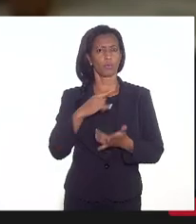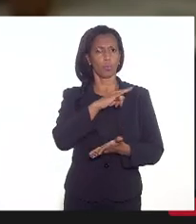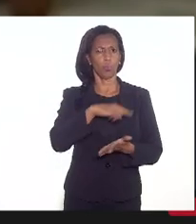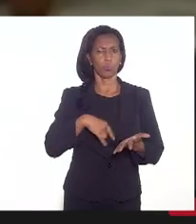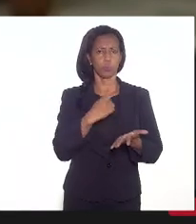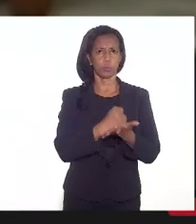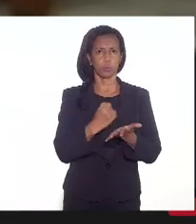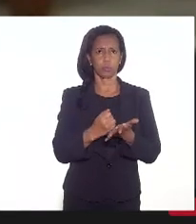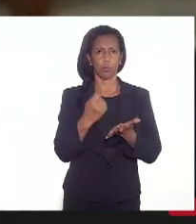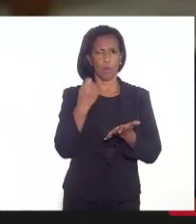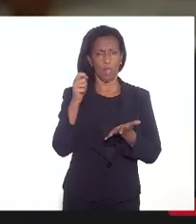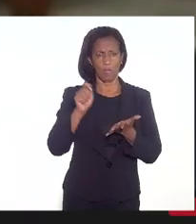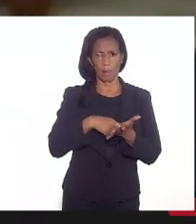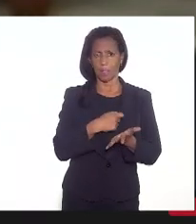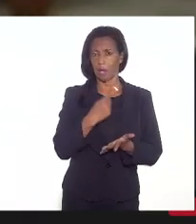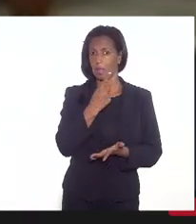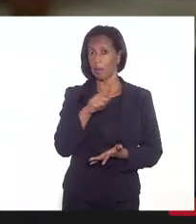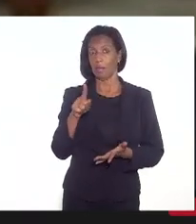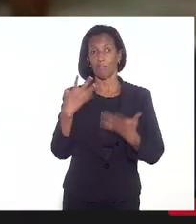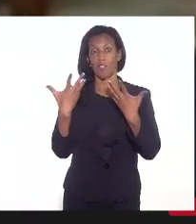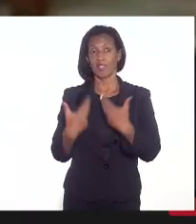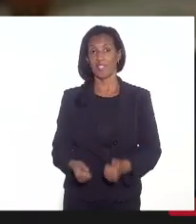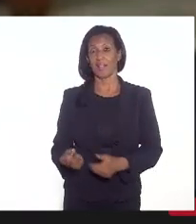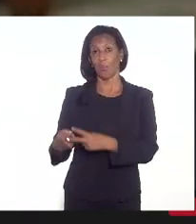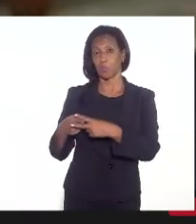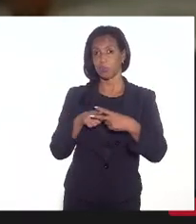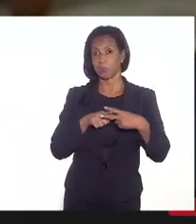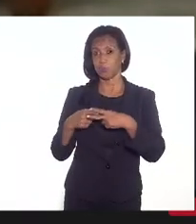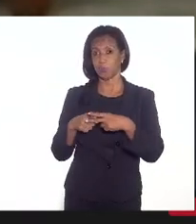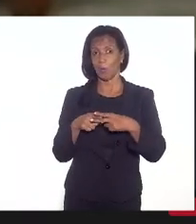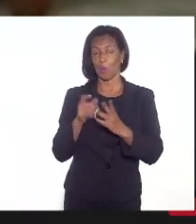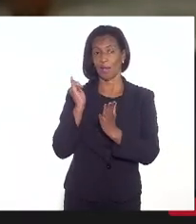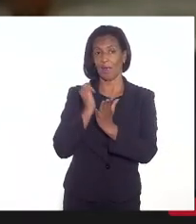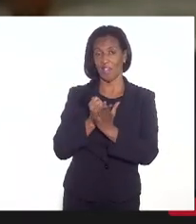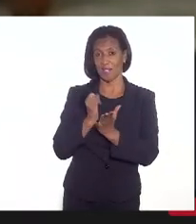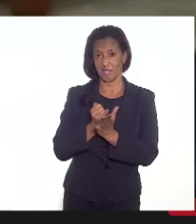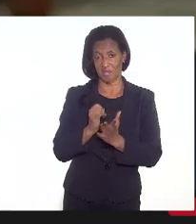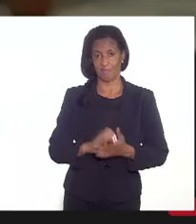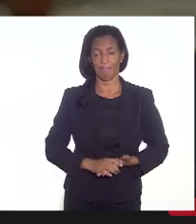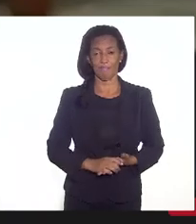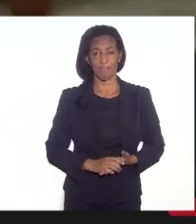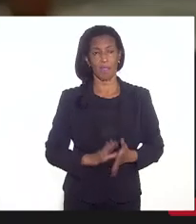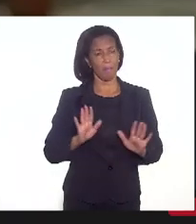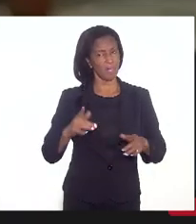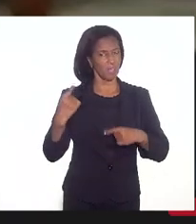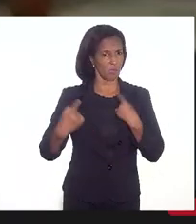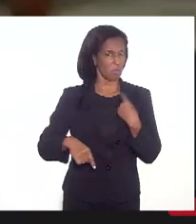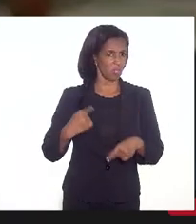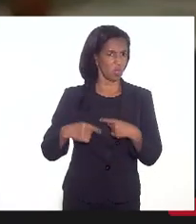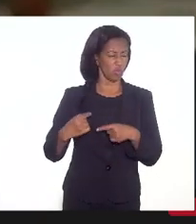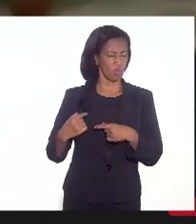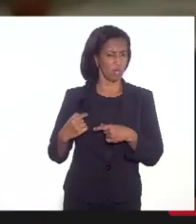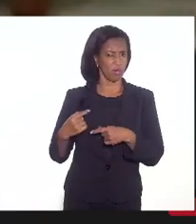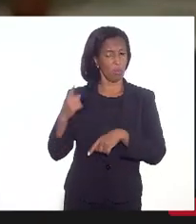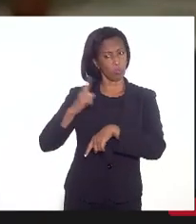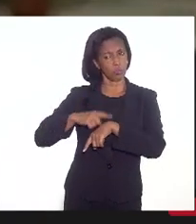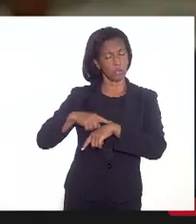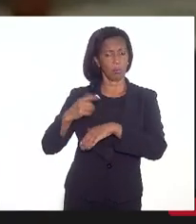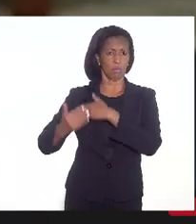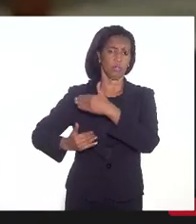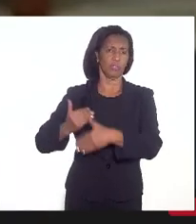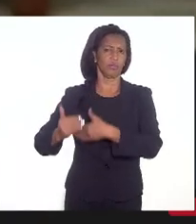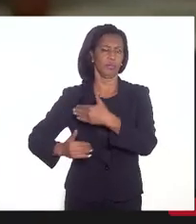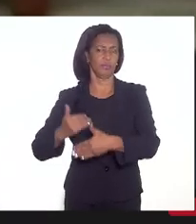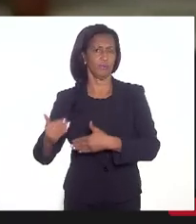não aceitará isso como medida de ajuste do lado da receita. Mas essa é uma discussão que a gente vai fazer ao longo do tempo, inclusive,